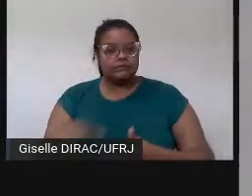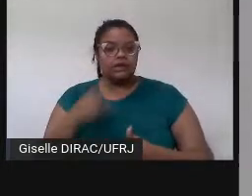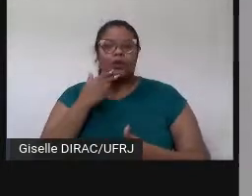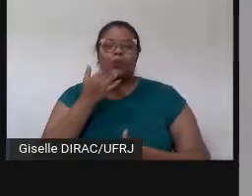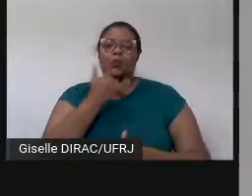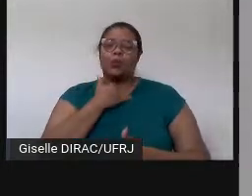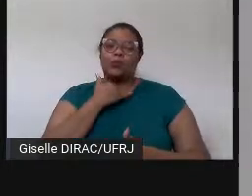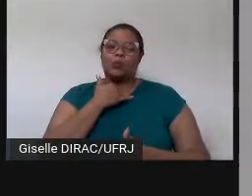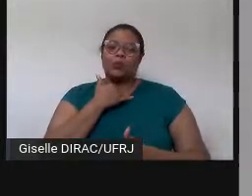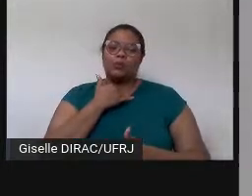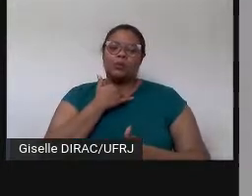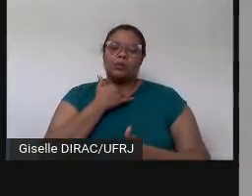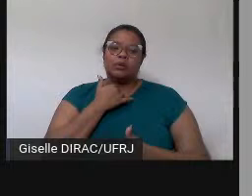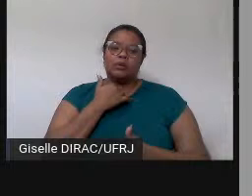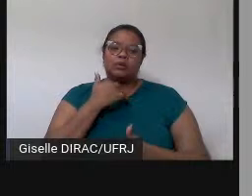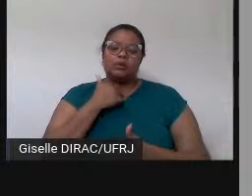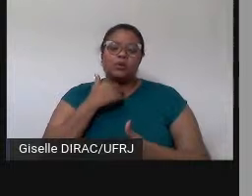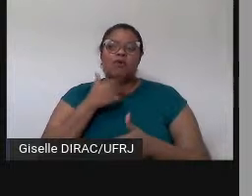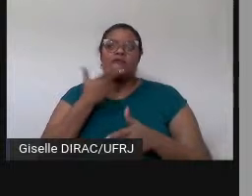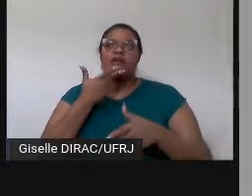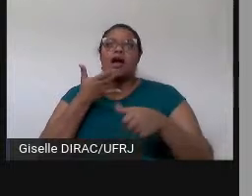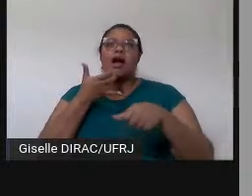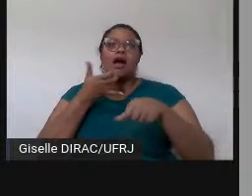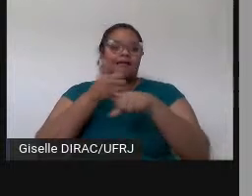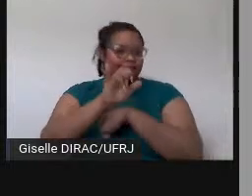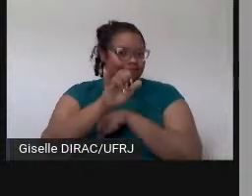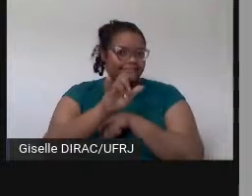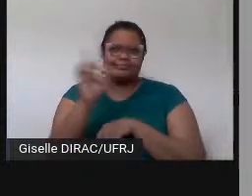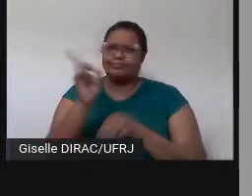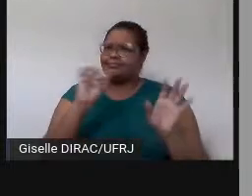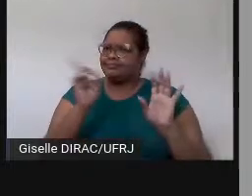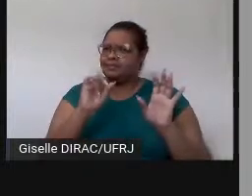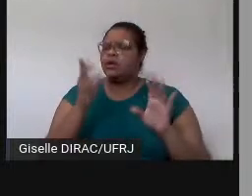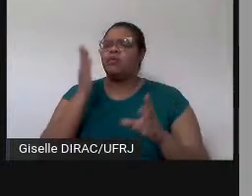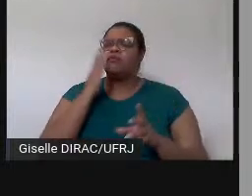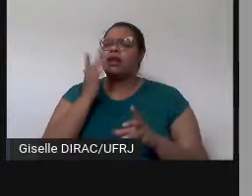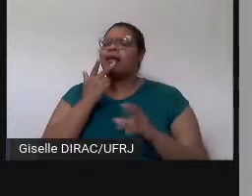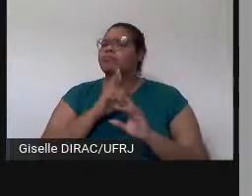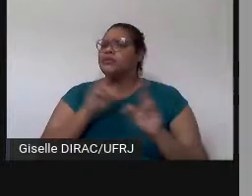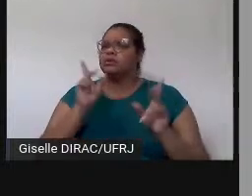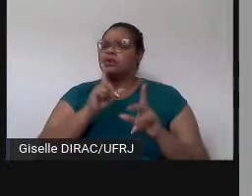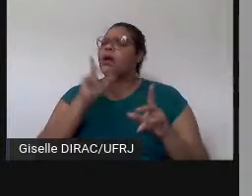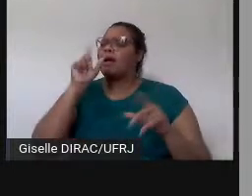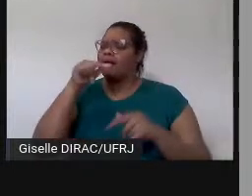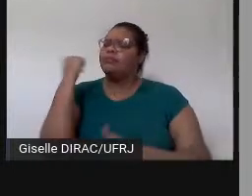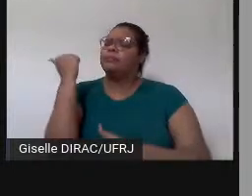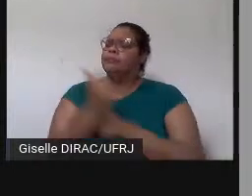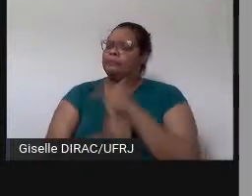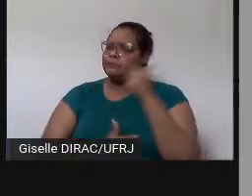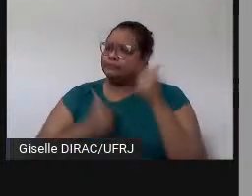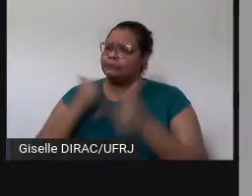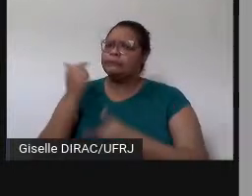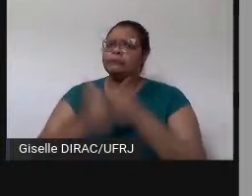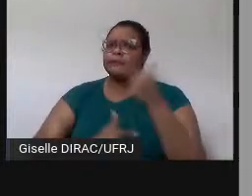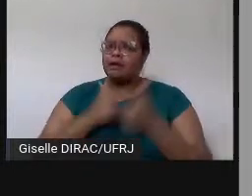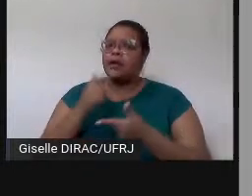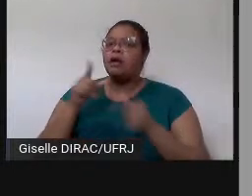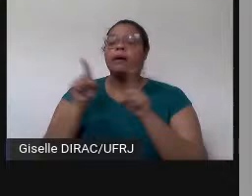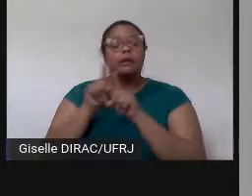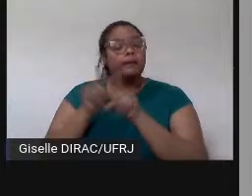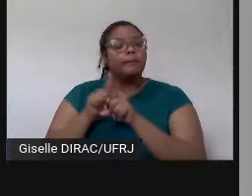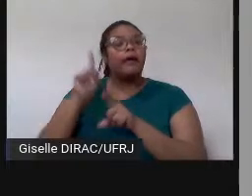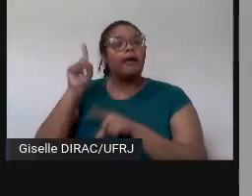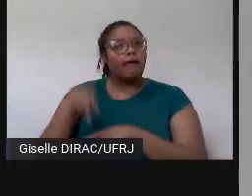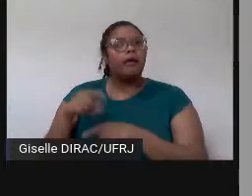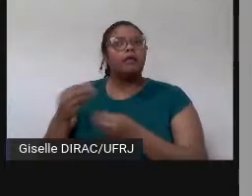dizer nada diferente disso, é algo trabalhoso, mas é recompensador também. É